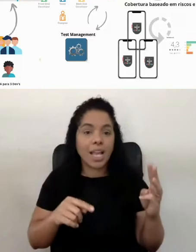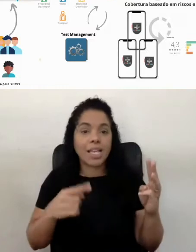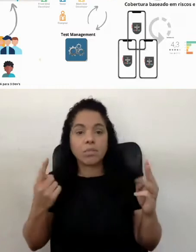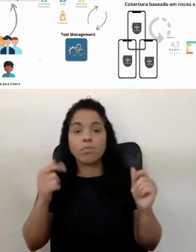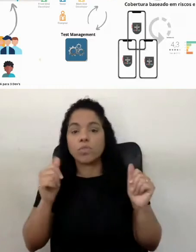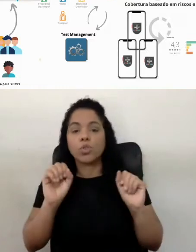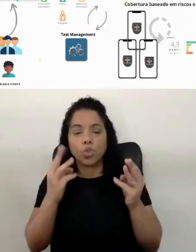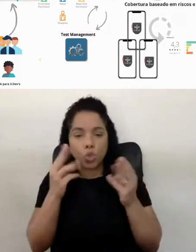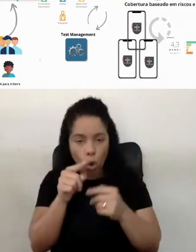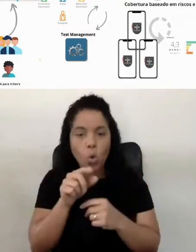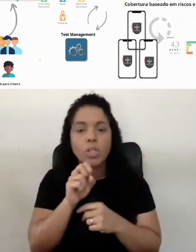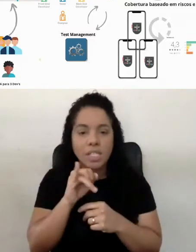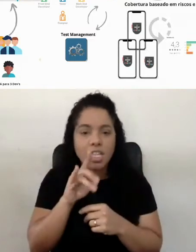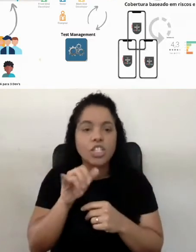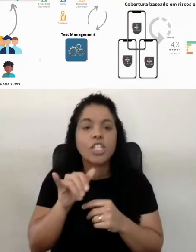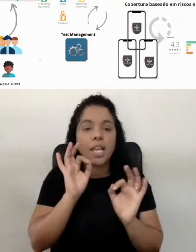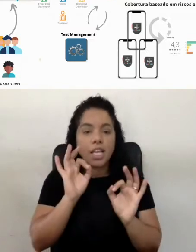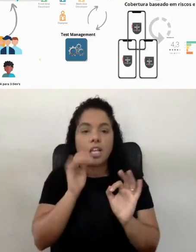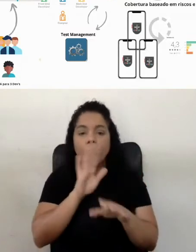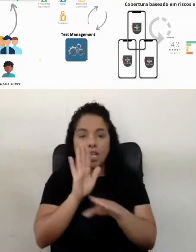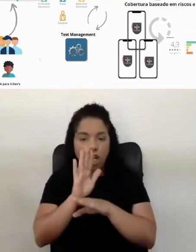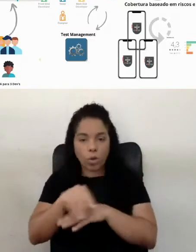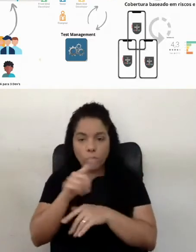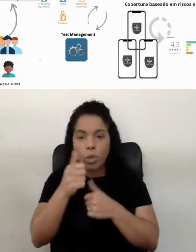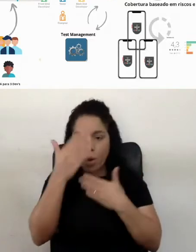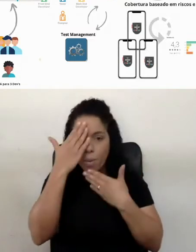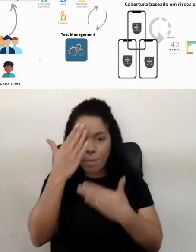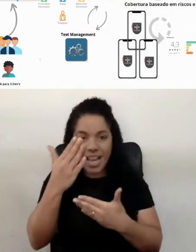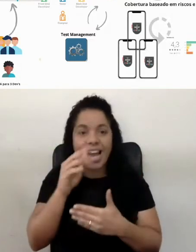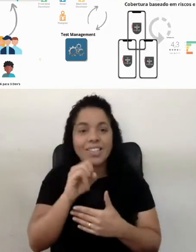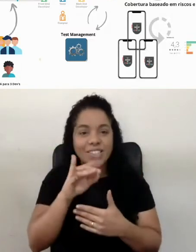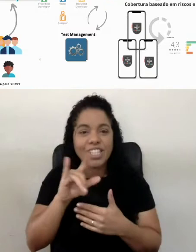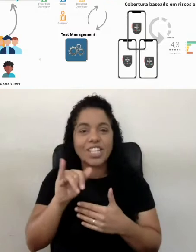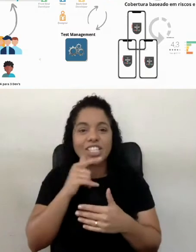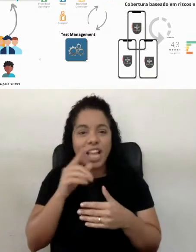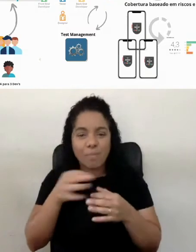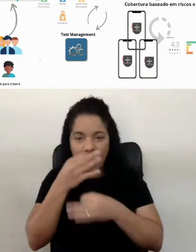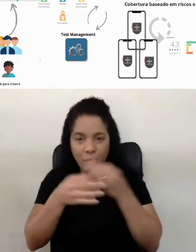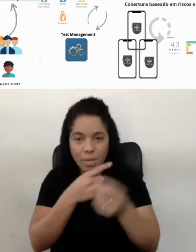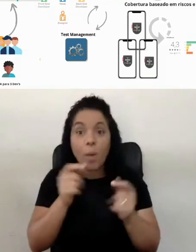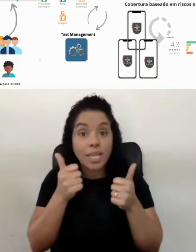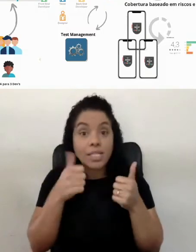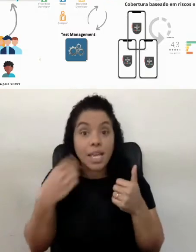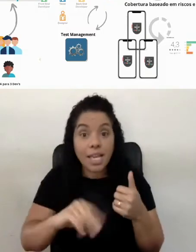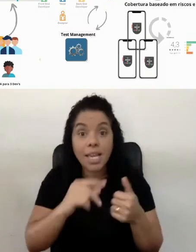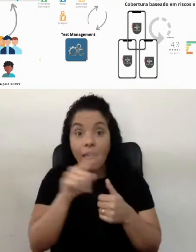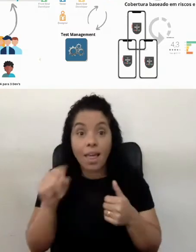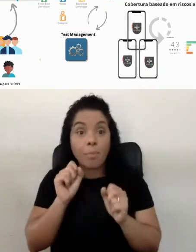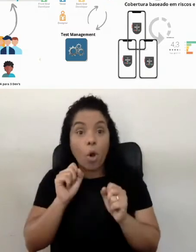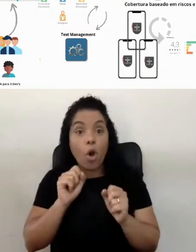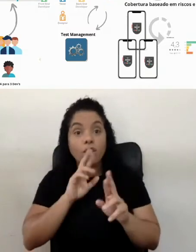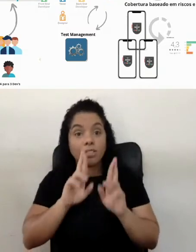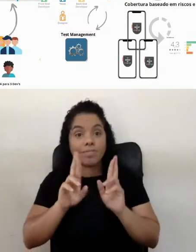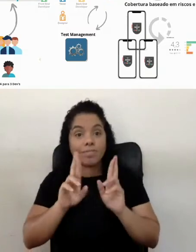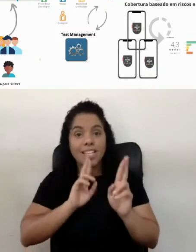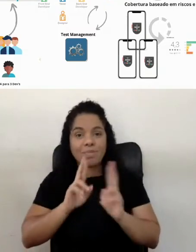Show, Sidney, é isso aí. Então, o Sidney já contribuiu aqui, muito obrigado, Sidney, pela sua contribuição, e é isso aí, galera. Meu estilo